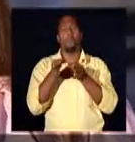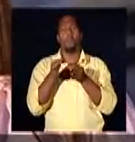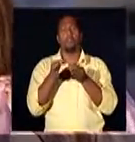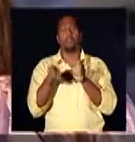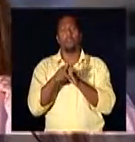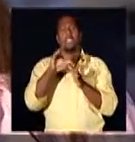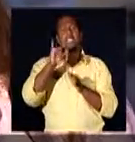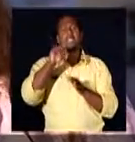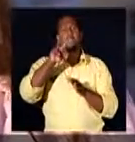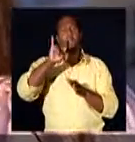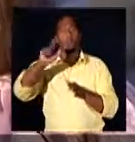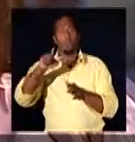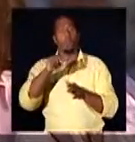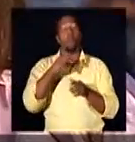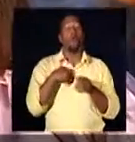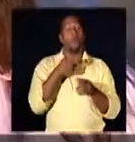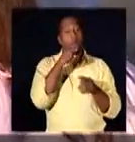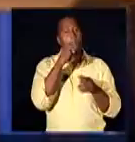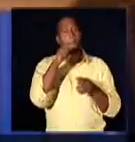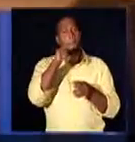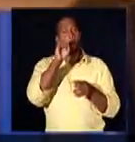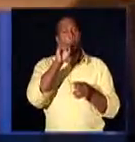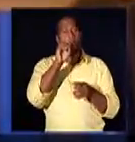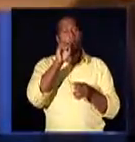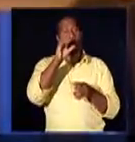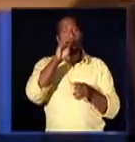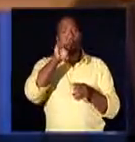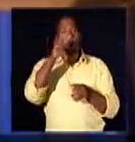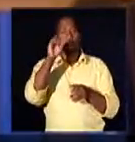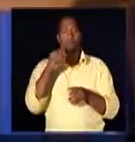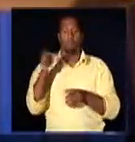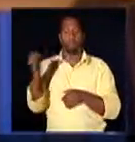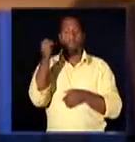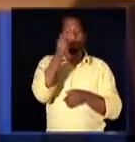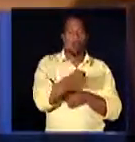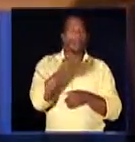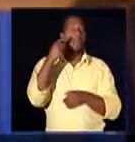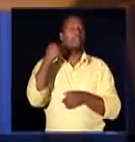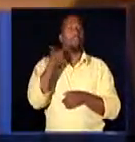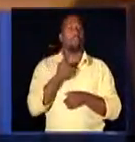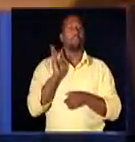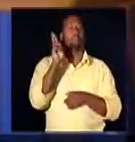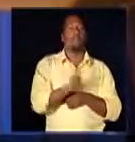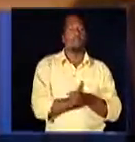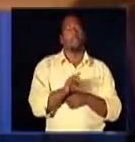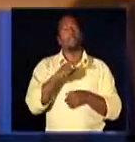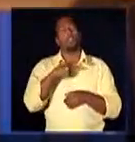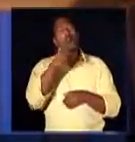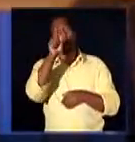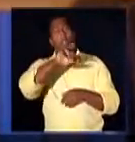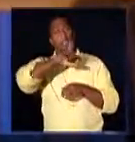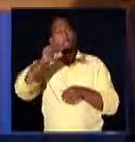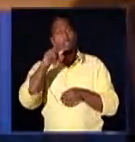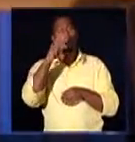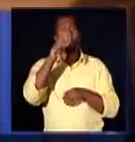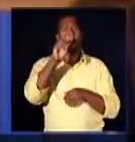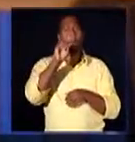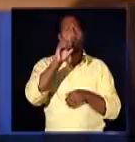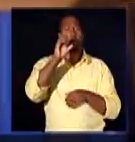direito a alguém de fazer algo. A procuração, na verdade, é um documento pelo qual